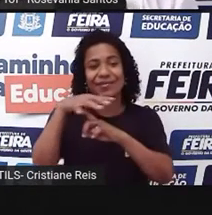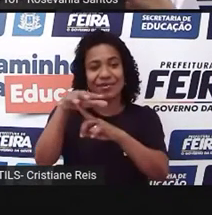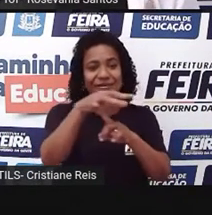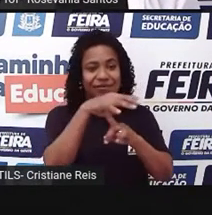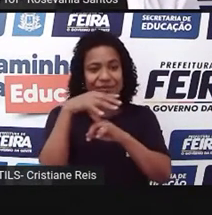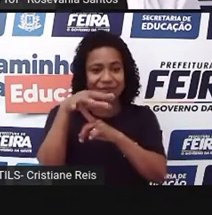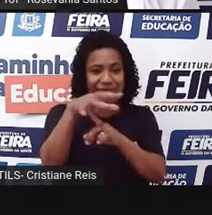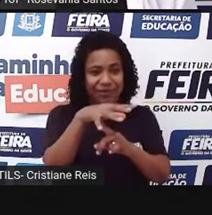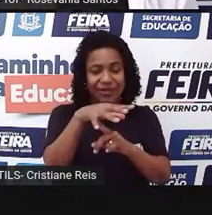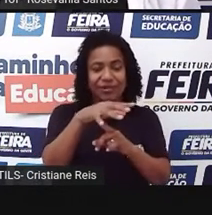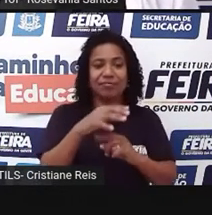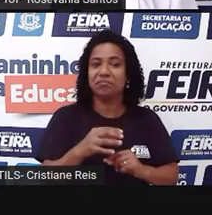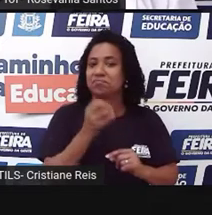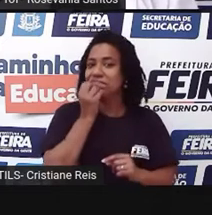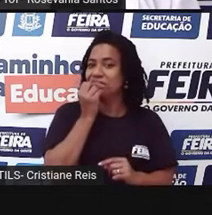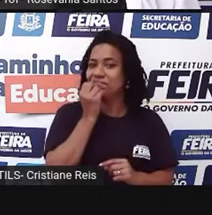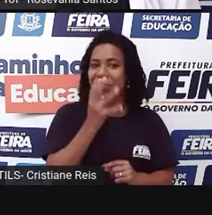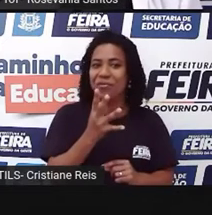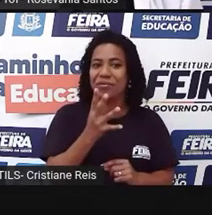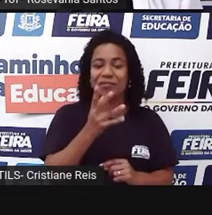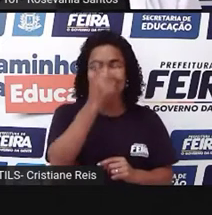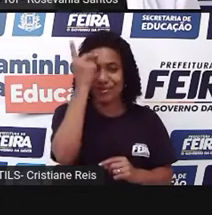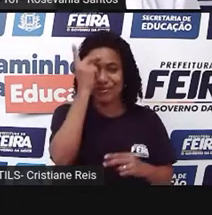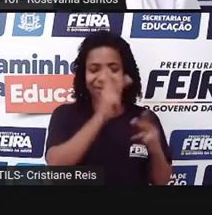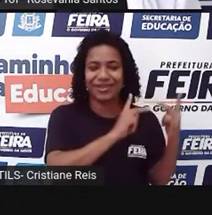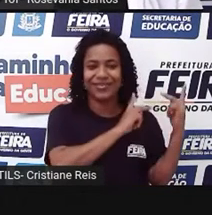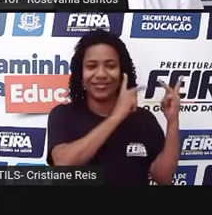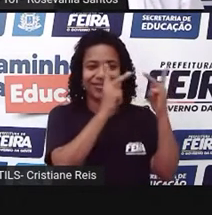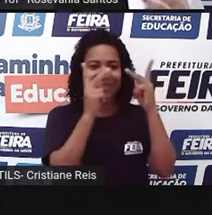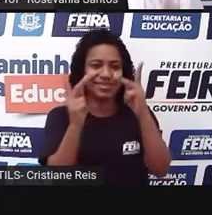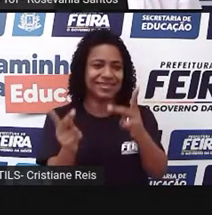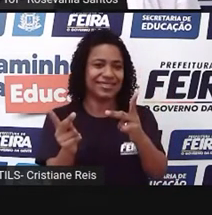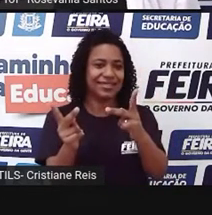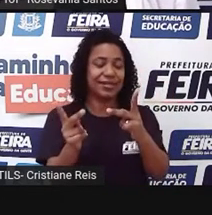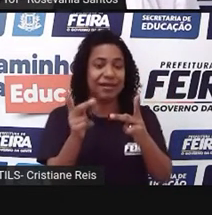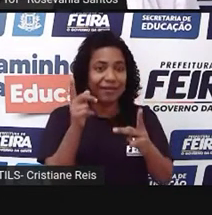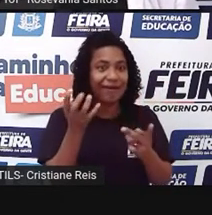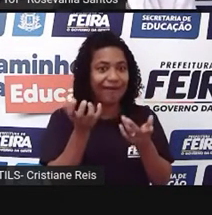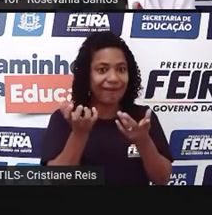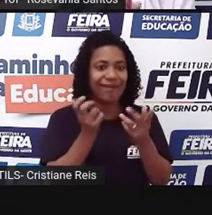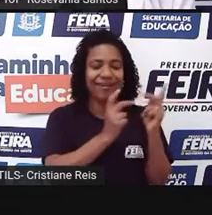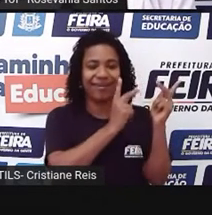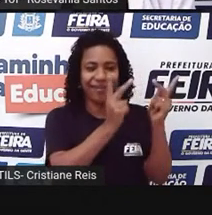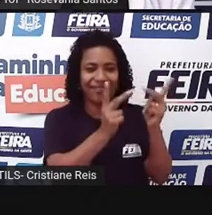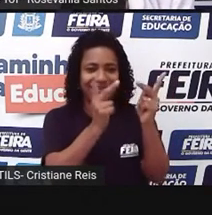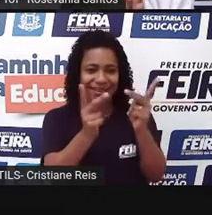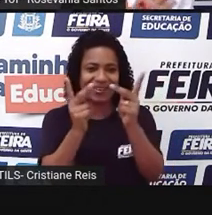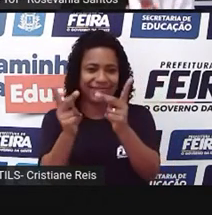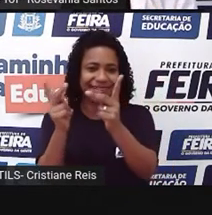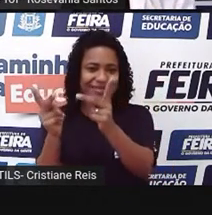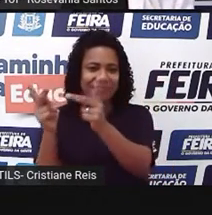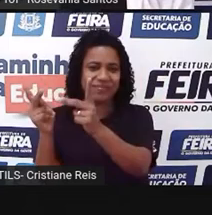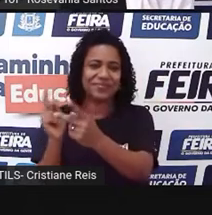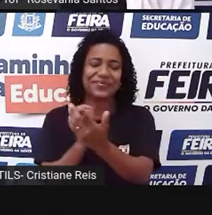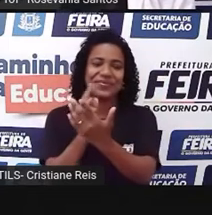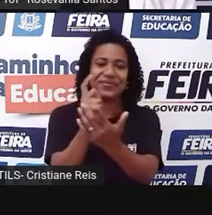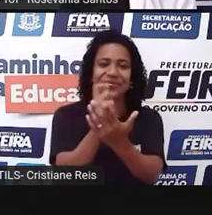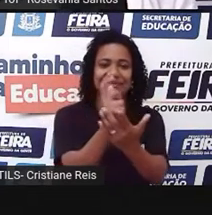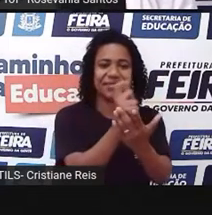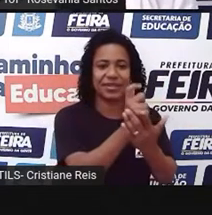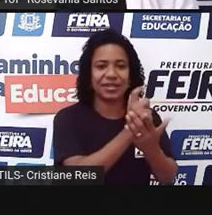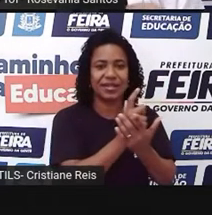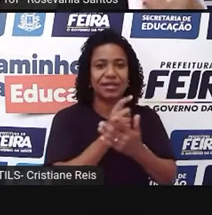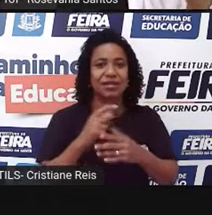praticamente parada, obrigatória, né, de quem vai a Caruaru. Essas figuras aí, né, do mestre